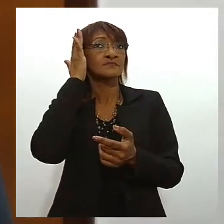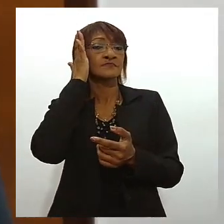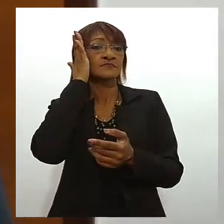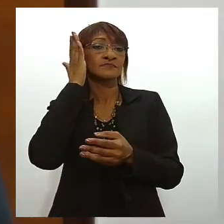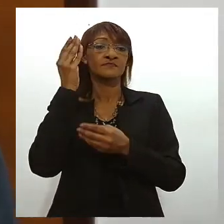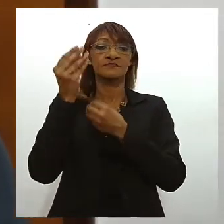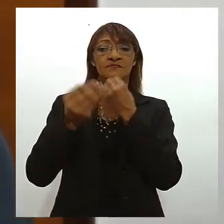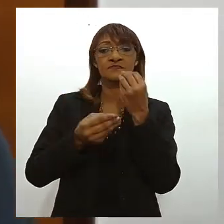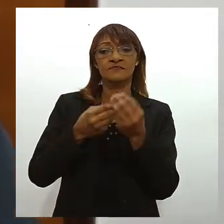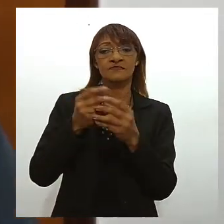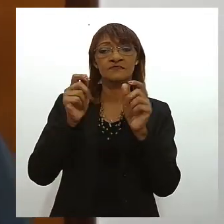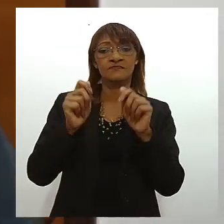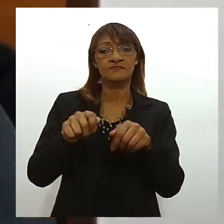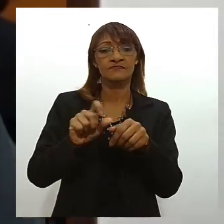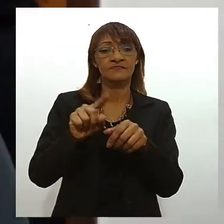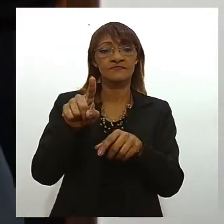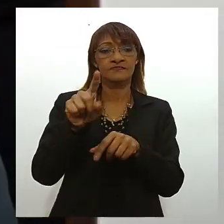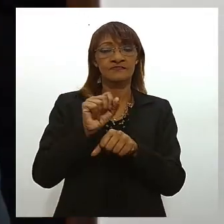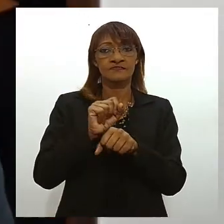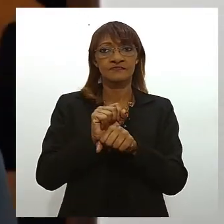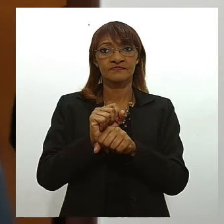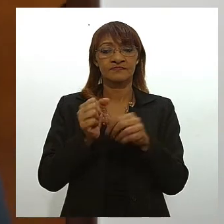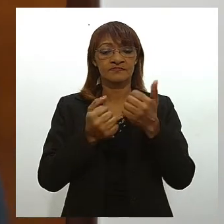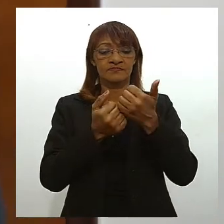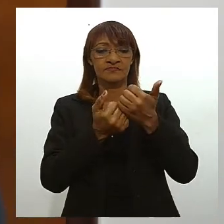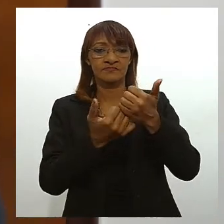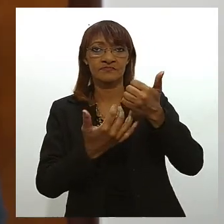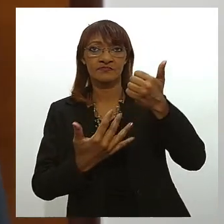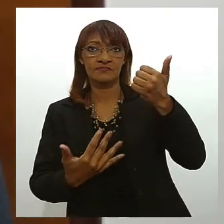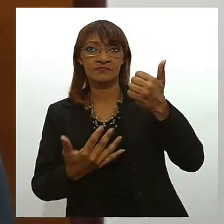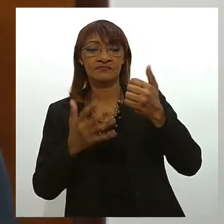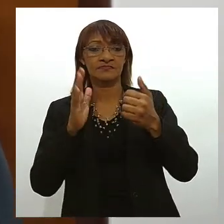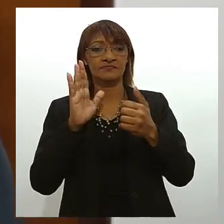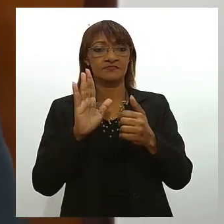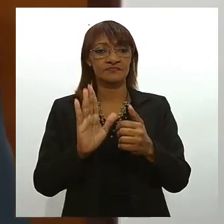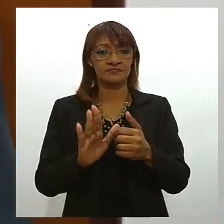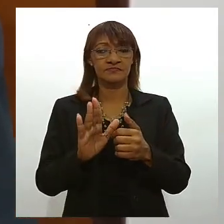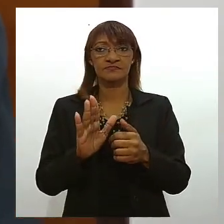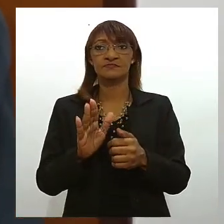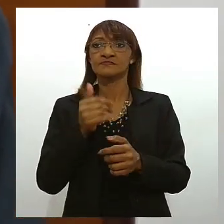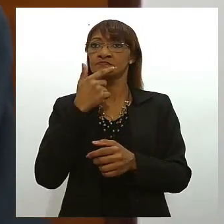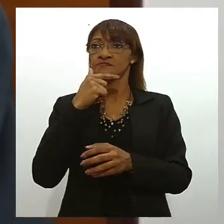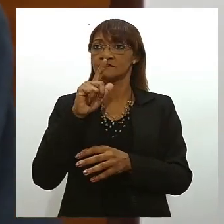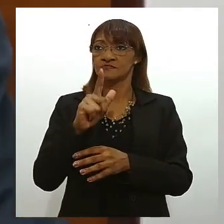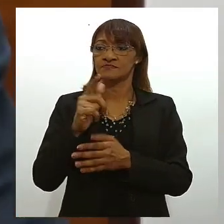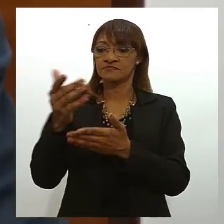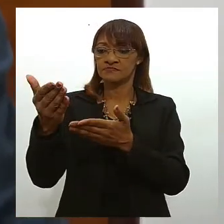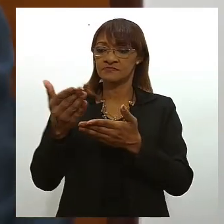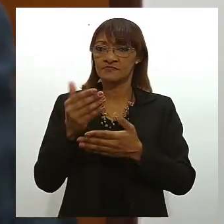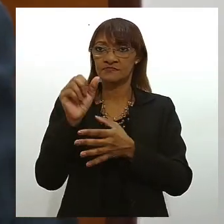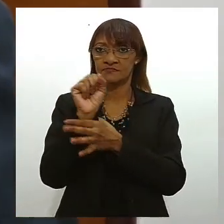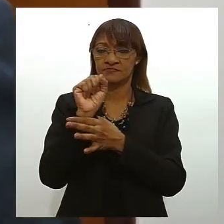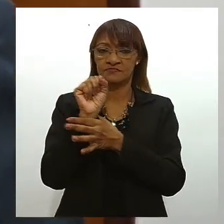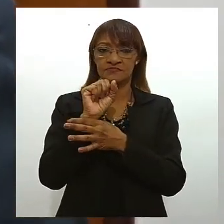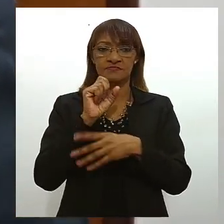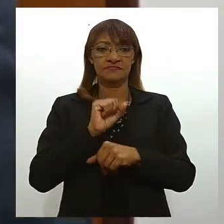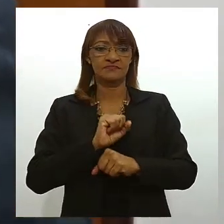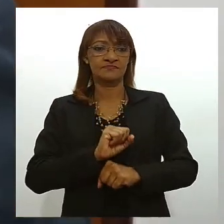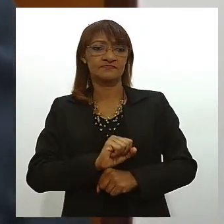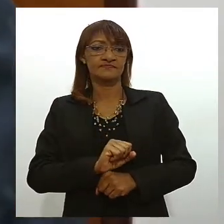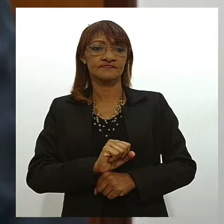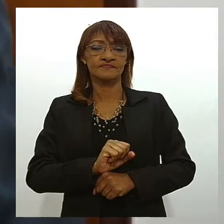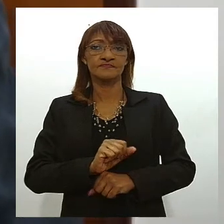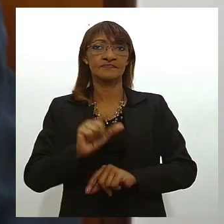então a diretoria geral na pessoa do senhor Roberto Bispo nos procurou e pediu para a gente garimpar esses dados